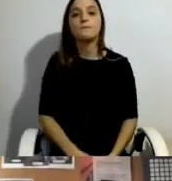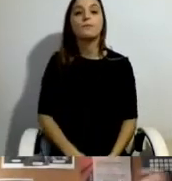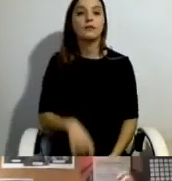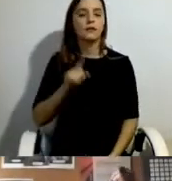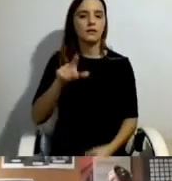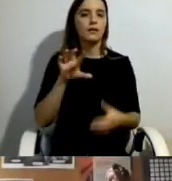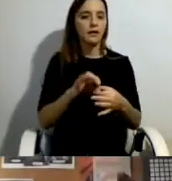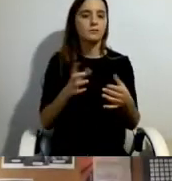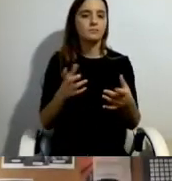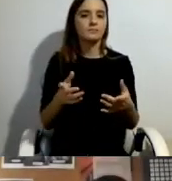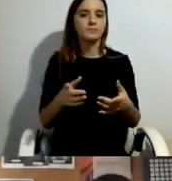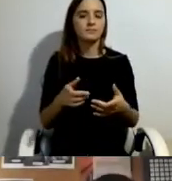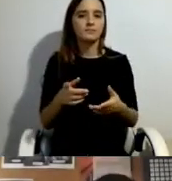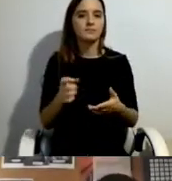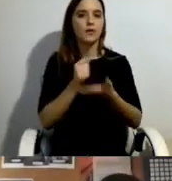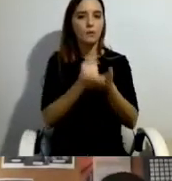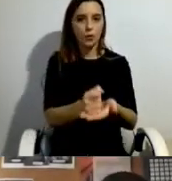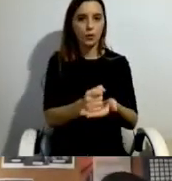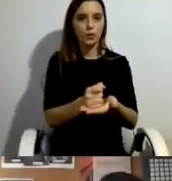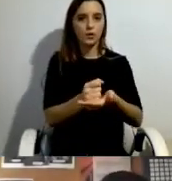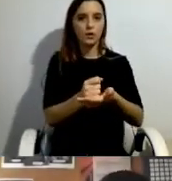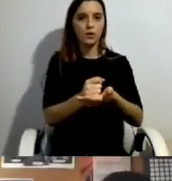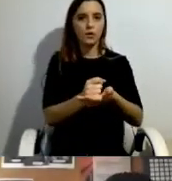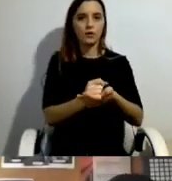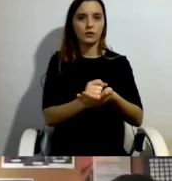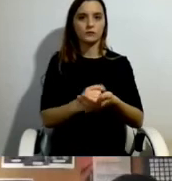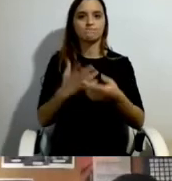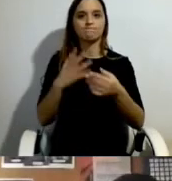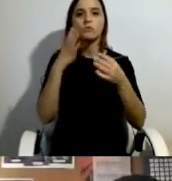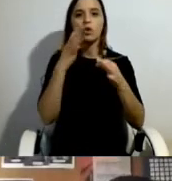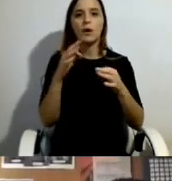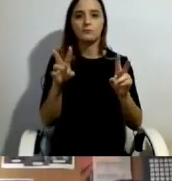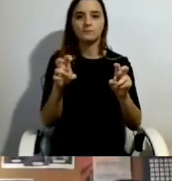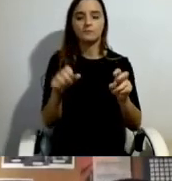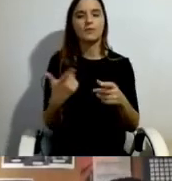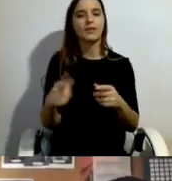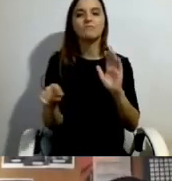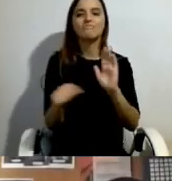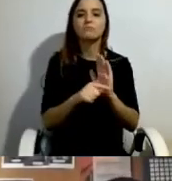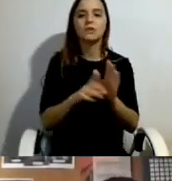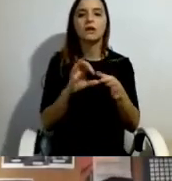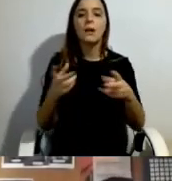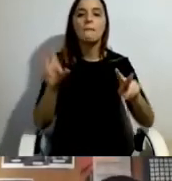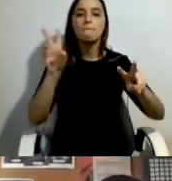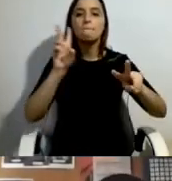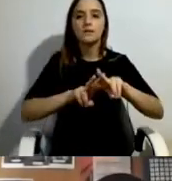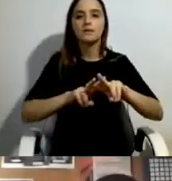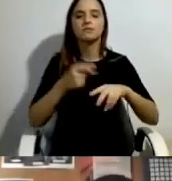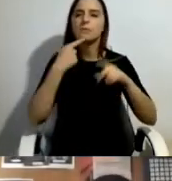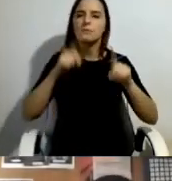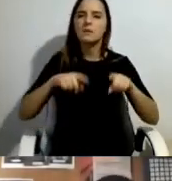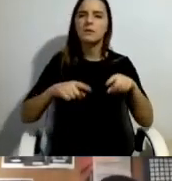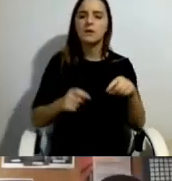do apoio convencional são, de facto, termos muito negativos. A questão da prisão surge muitas vezes, é uma expressão muito